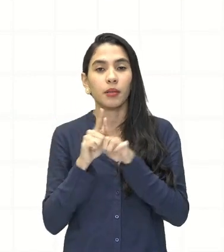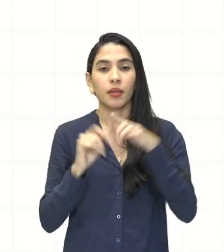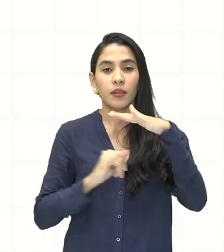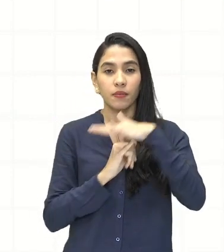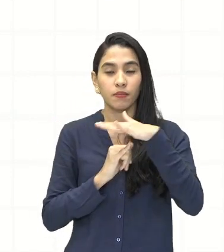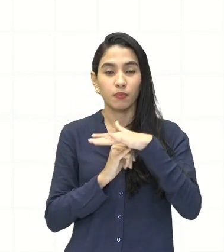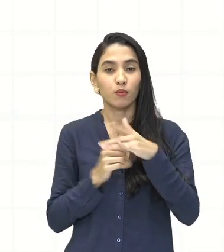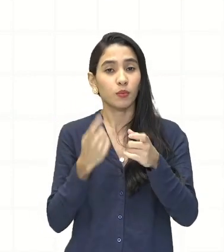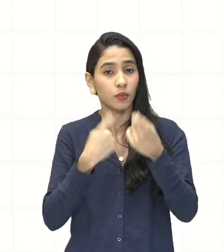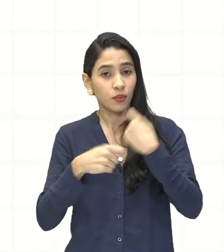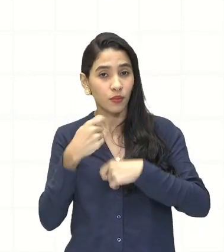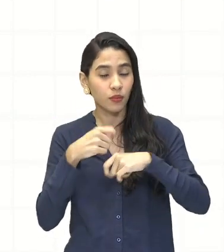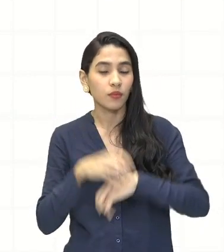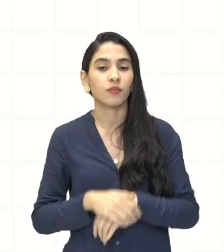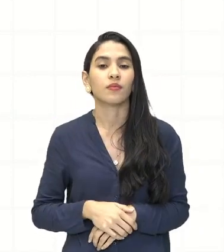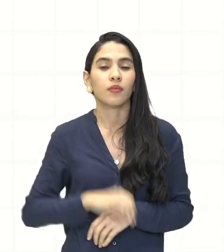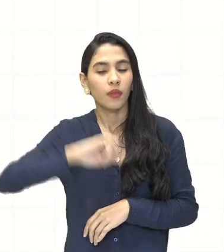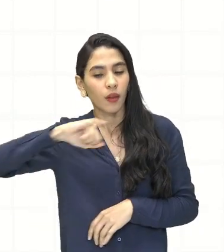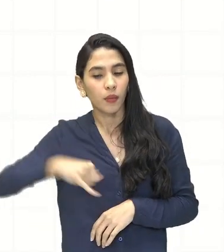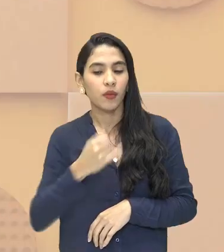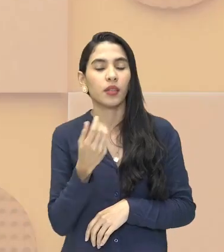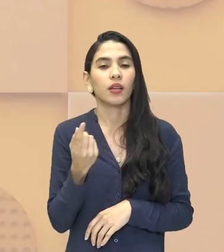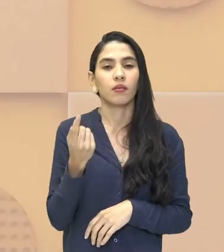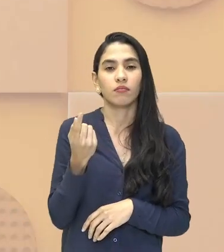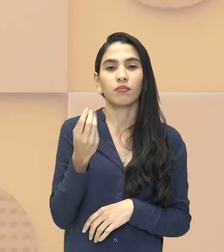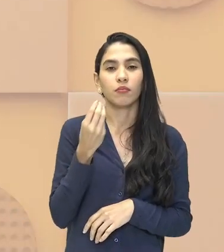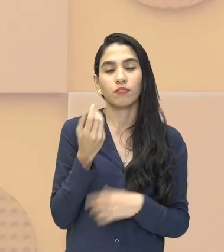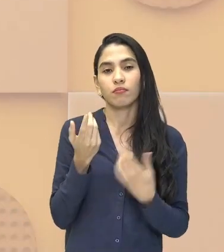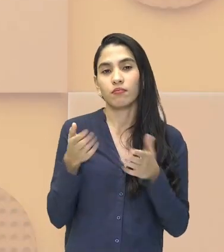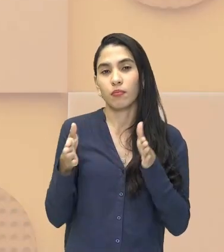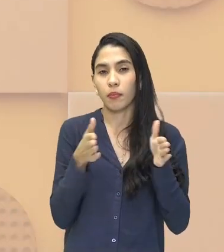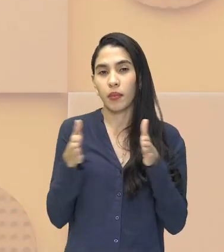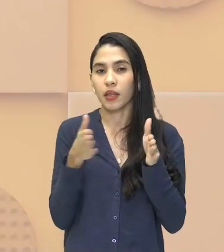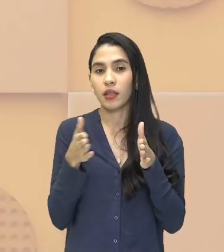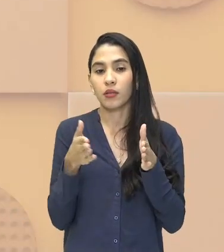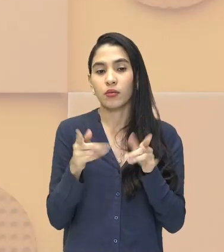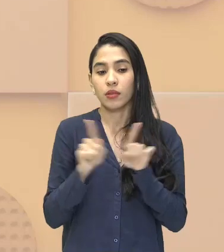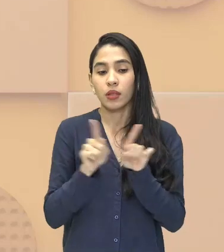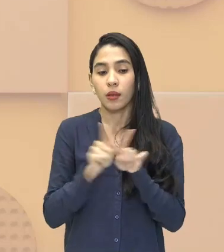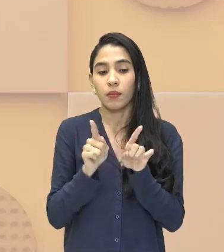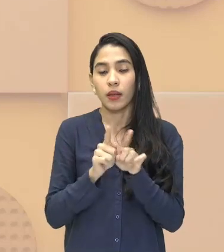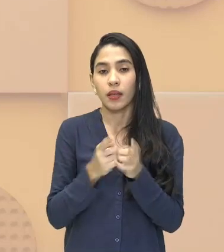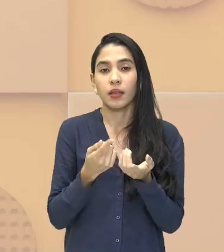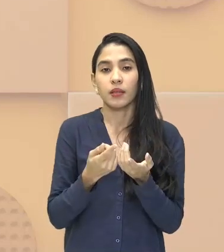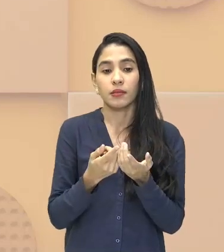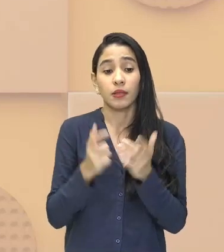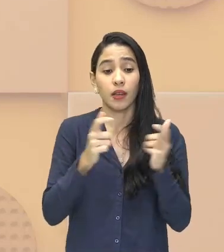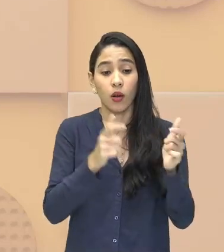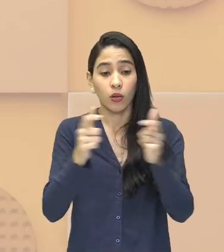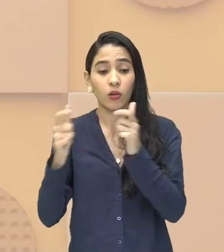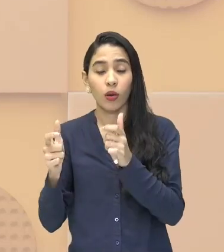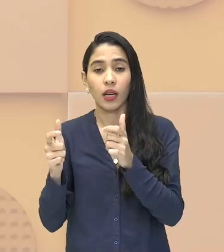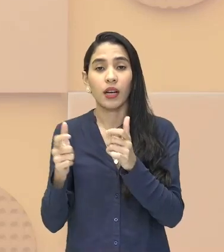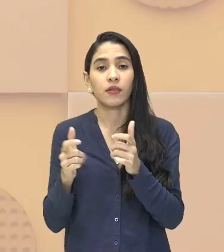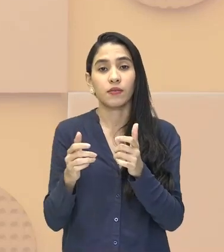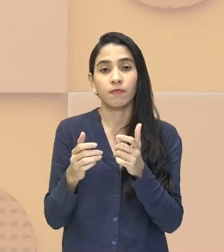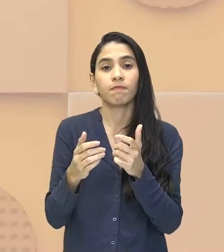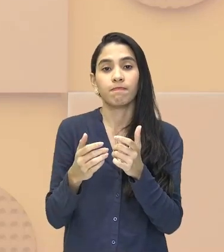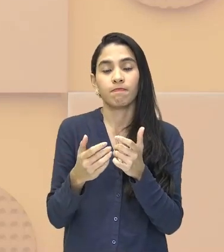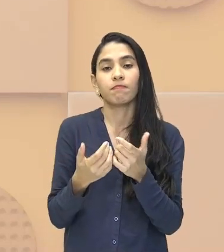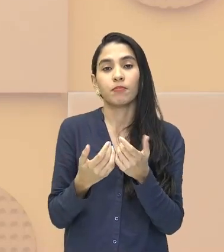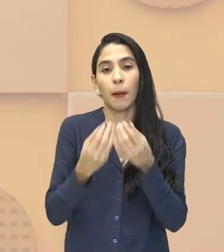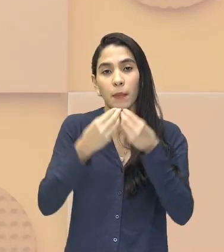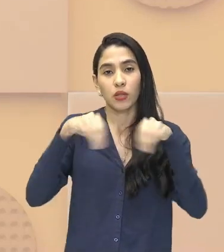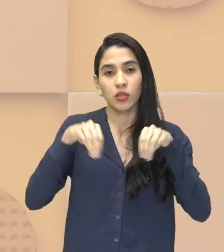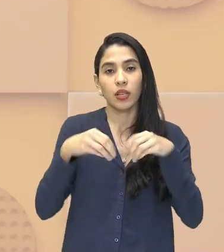financeiras, que vai aproveitar o momento ali para fazer o investimento em territórios que foram ali devastados por